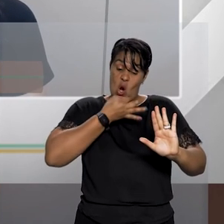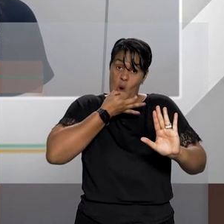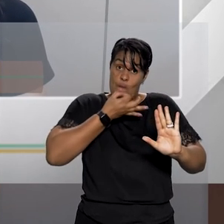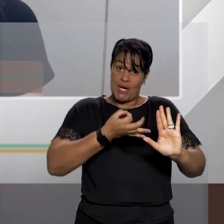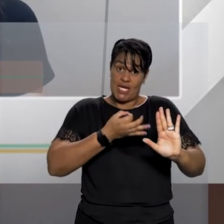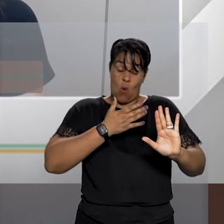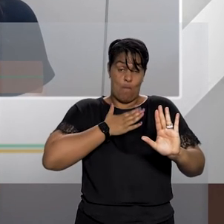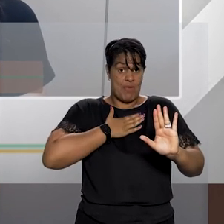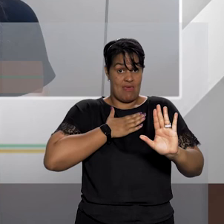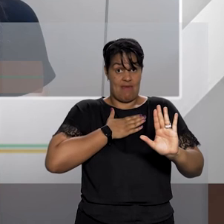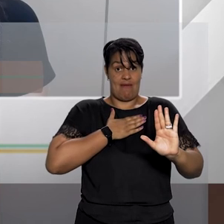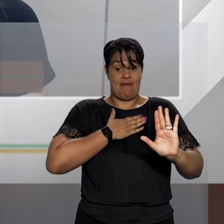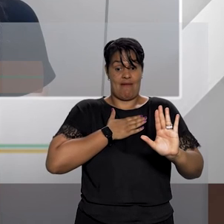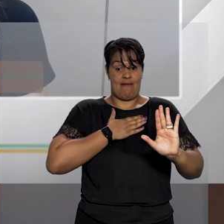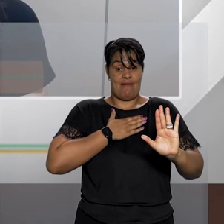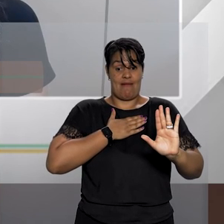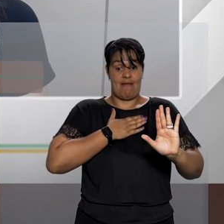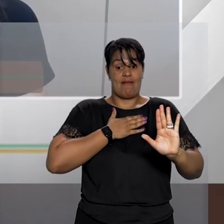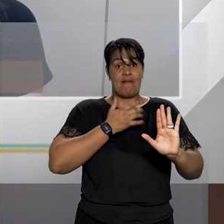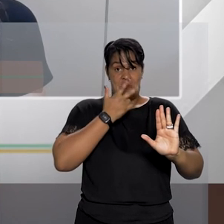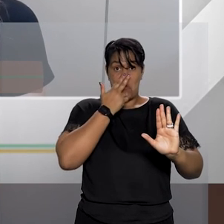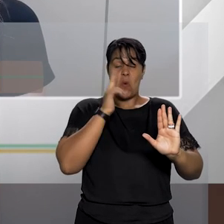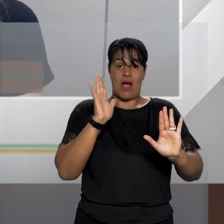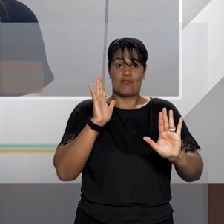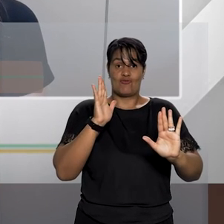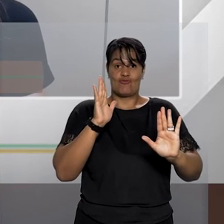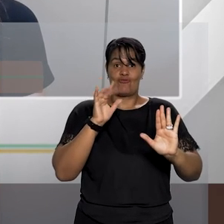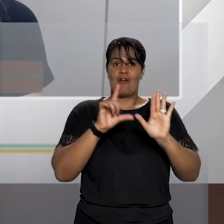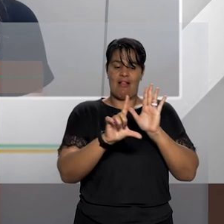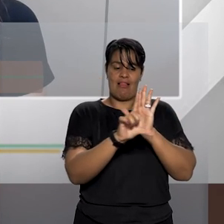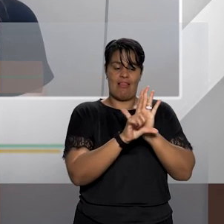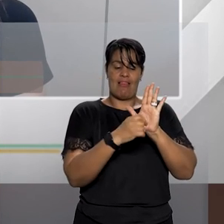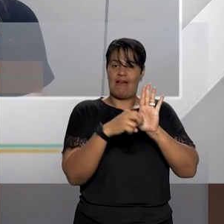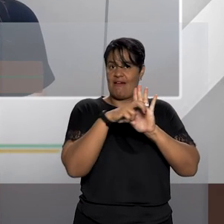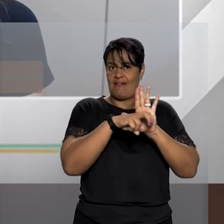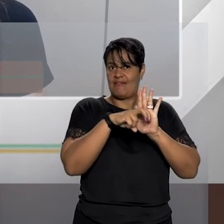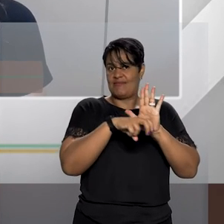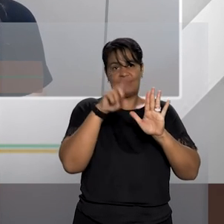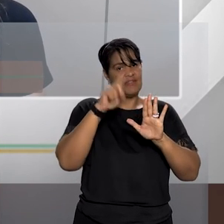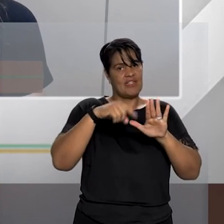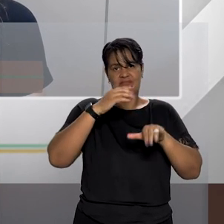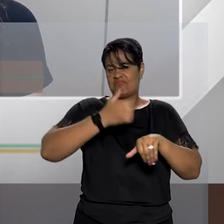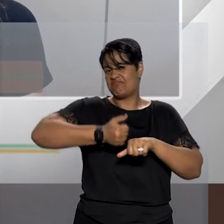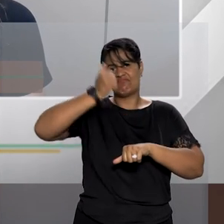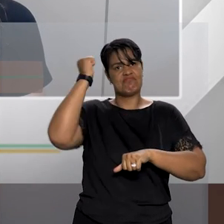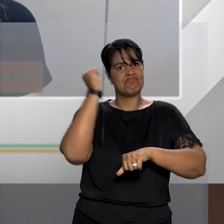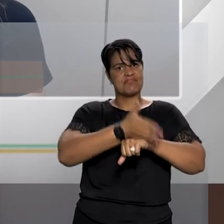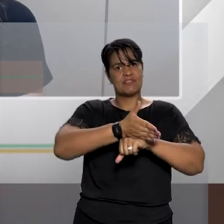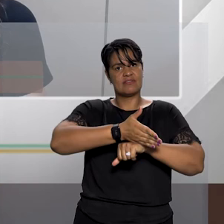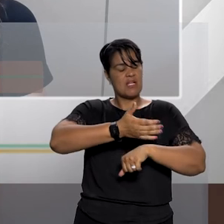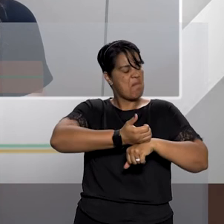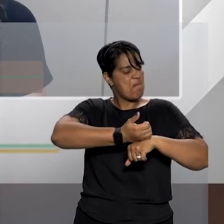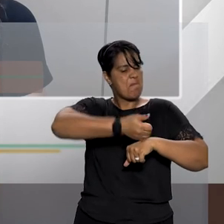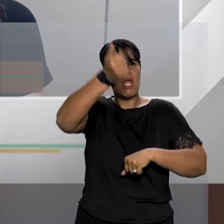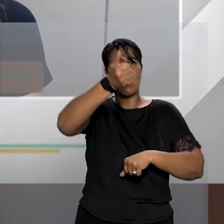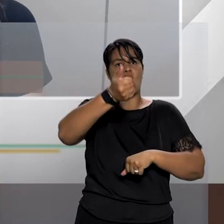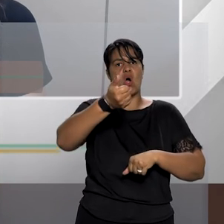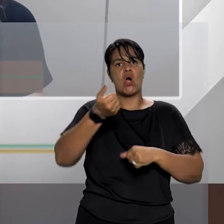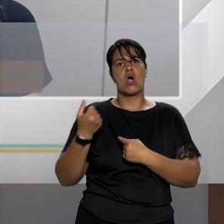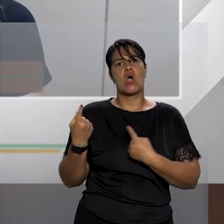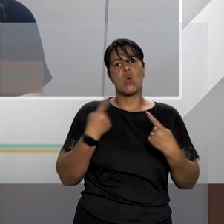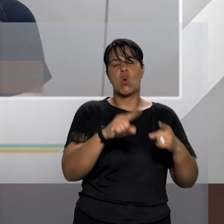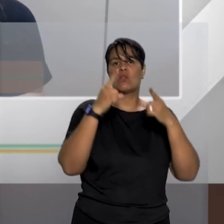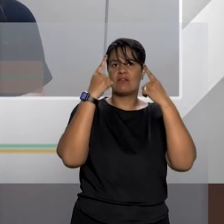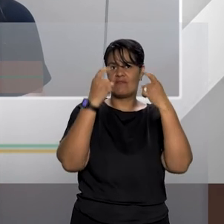minha avaliação certamente a melhor legislação hoje de combate à violência contra a mulher